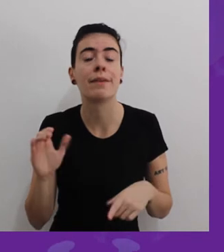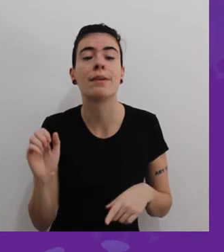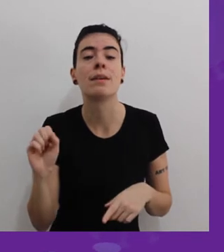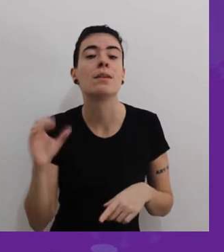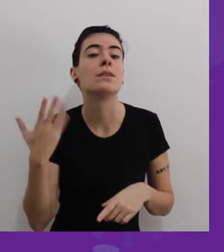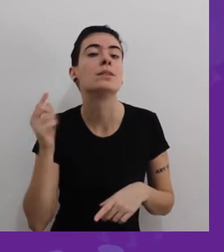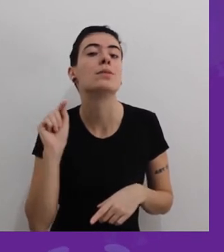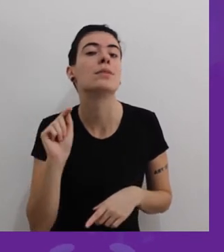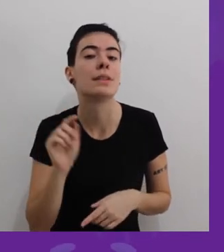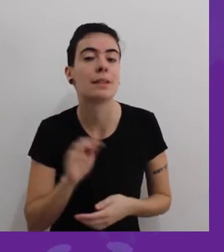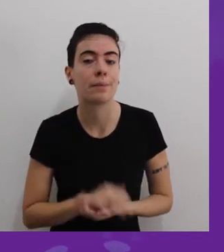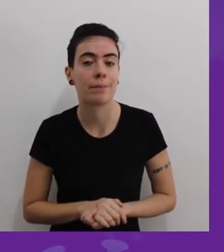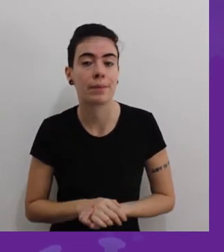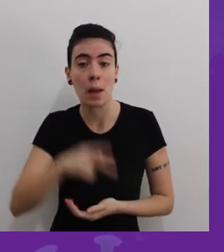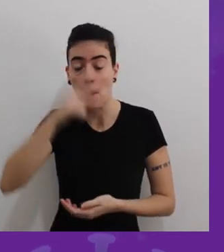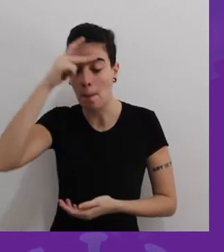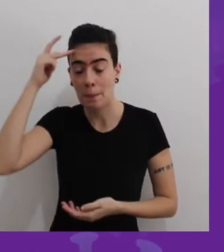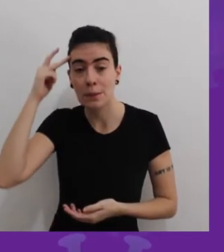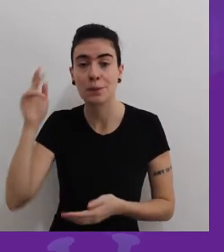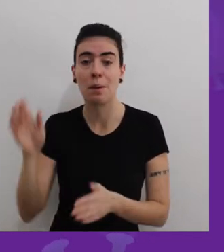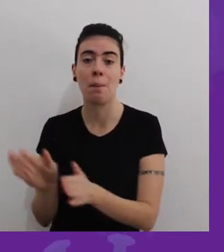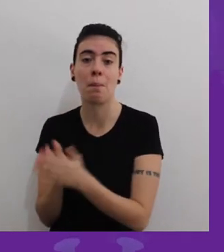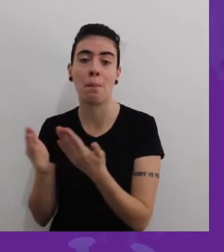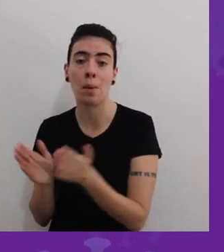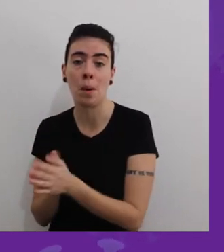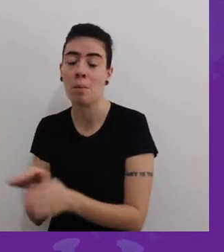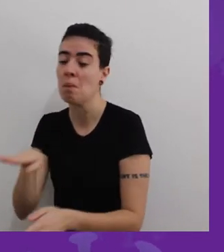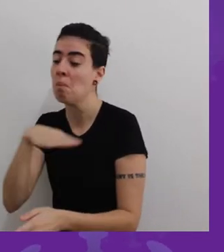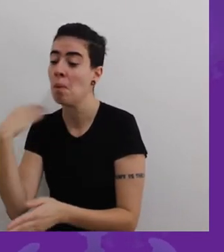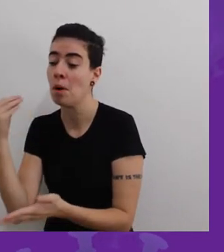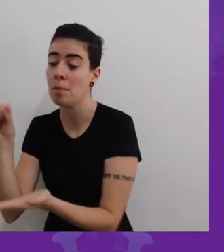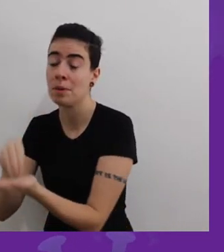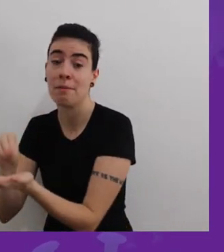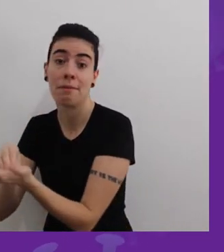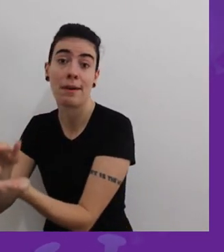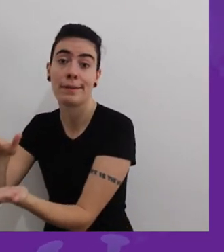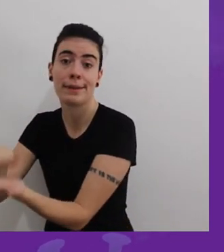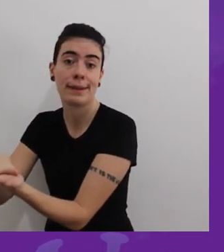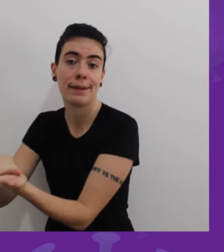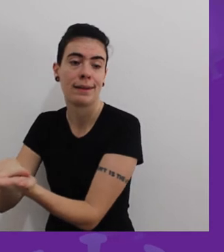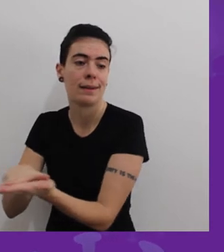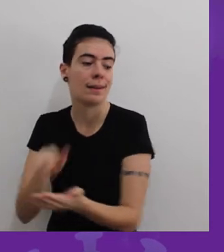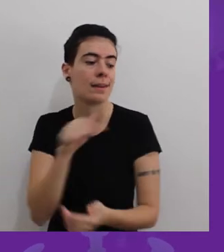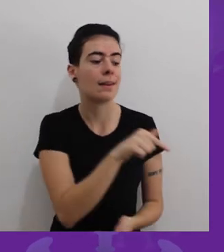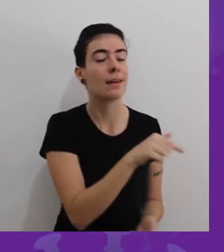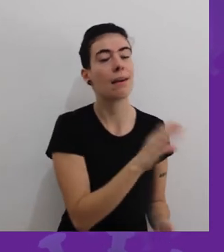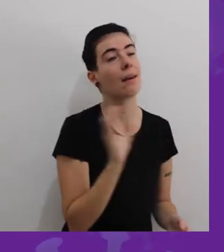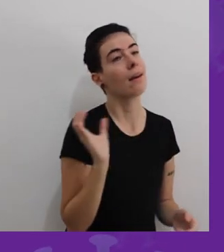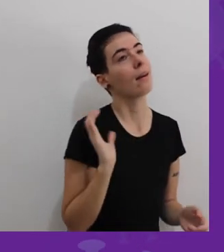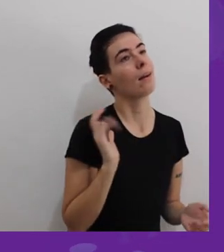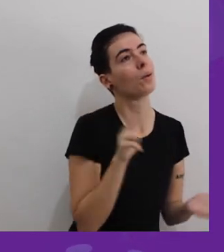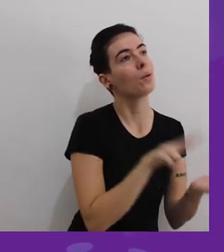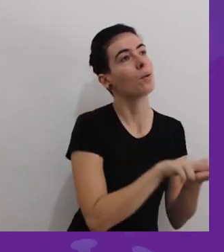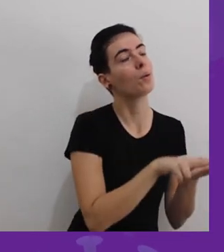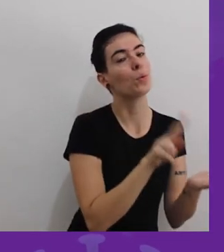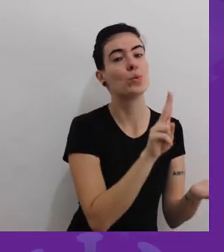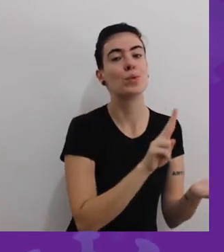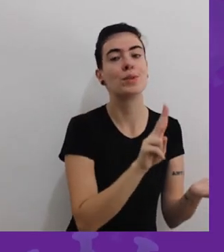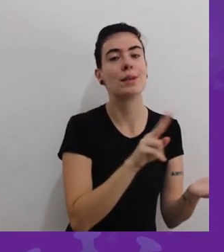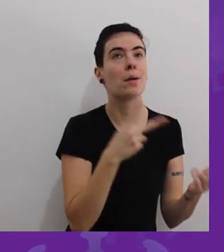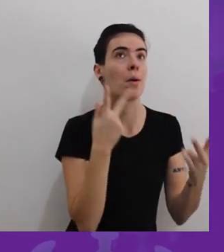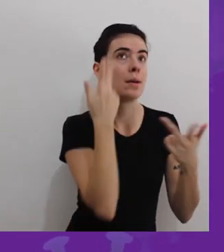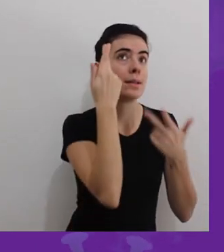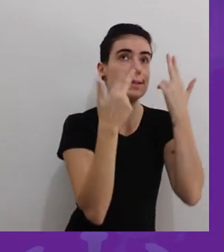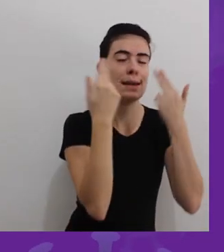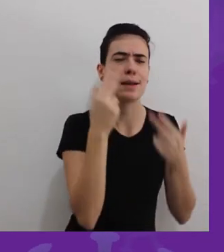pessoas pobres morrendo de Covid porque não tem CTI e pessoas ricas ocupando vagas ociosas de CTI para